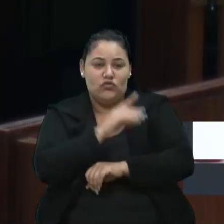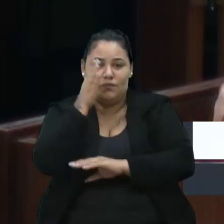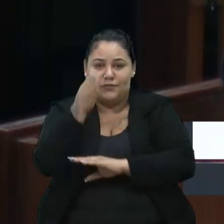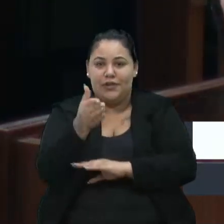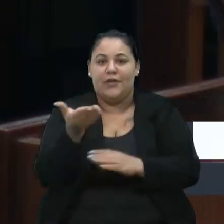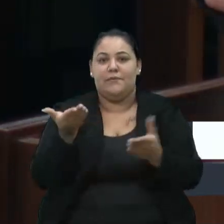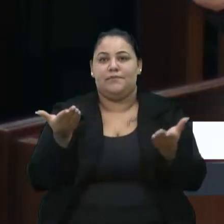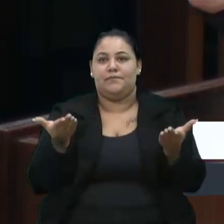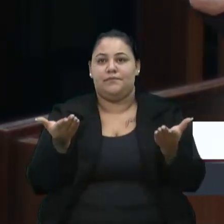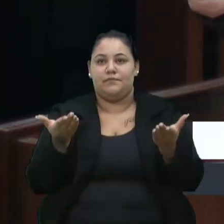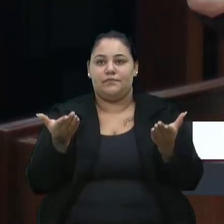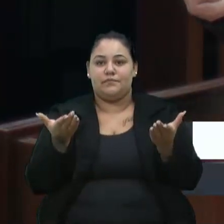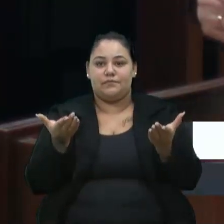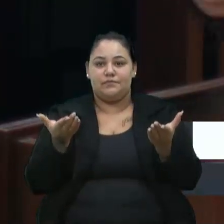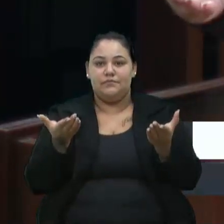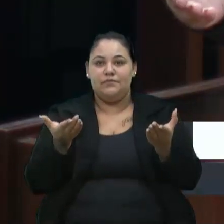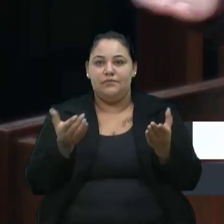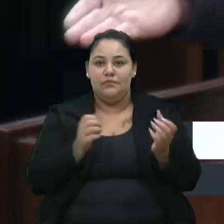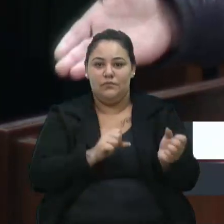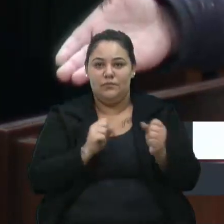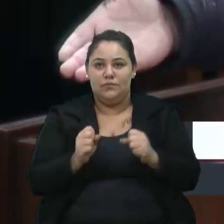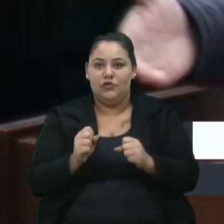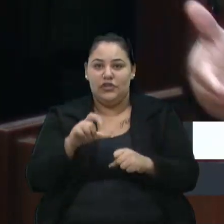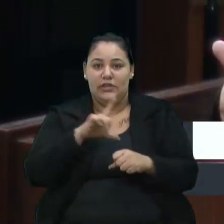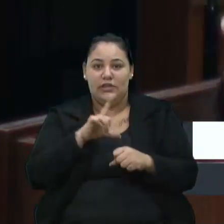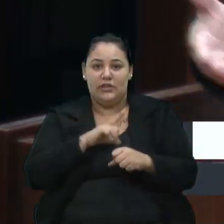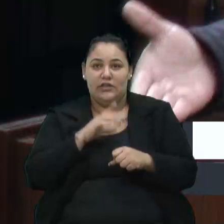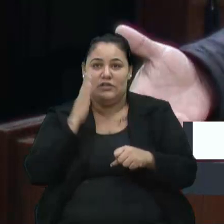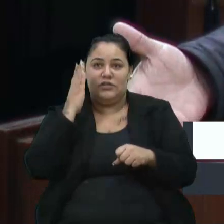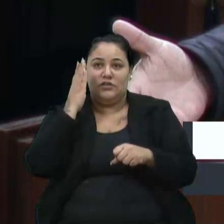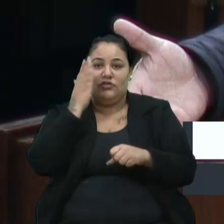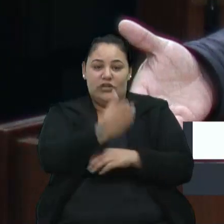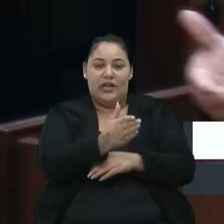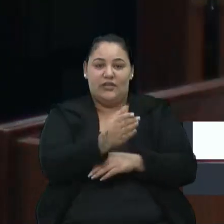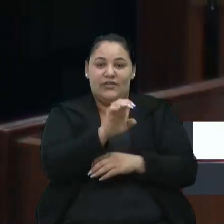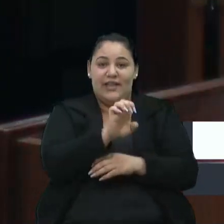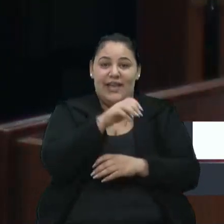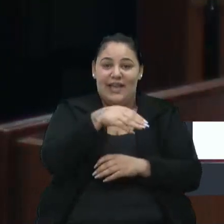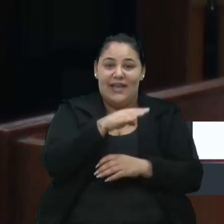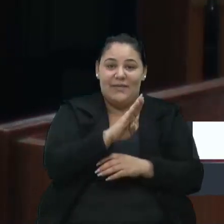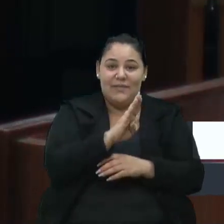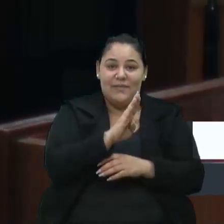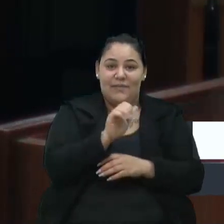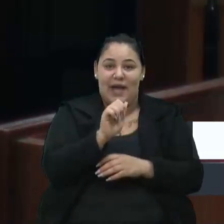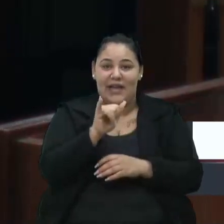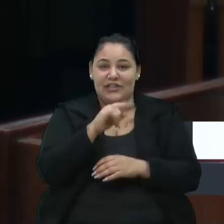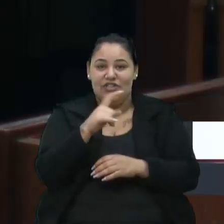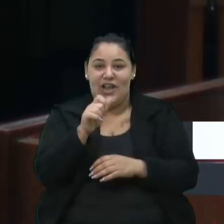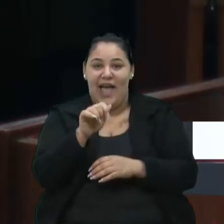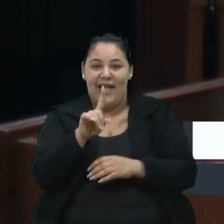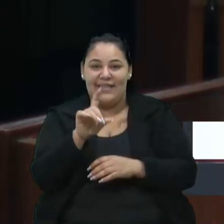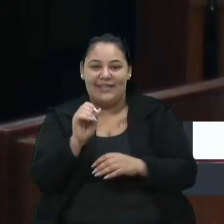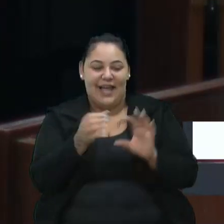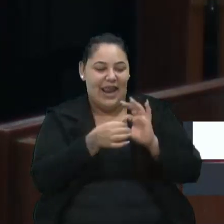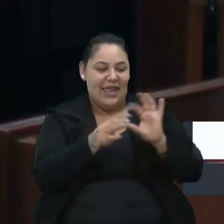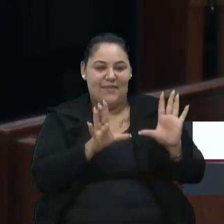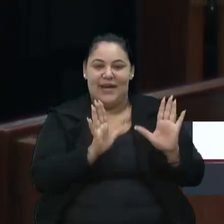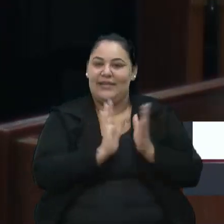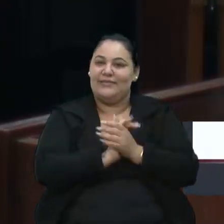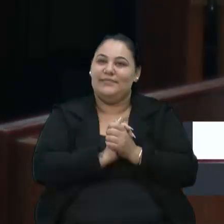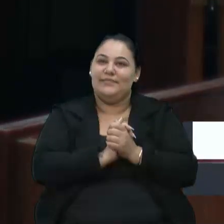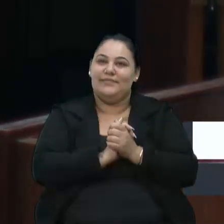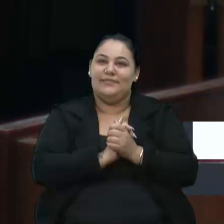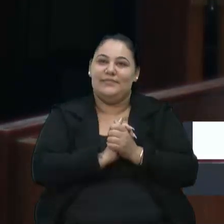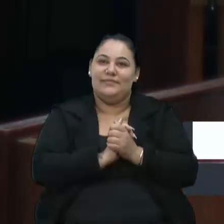onde ele podia ter ido lá na Embaixada, que estava à disposição. Mas, engraçado, o governo Bolsonaro esteve por lá e se